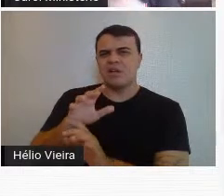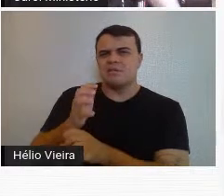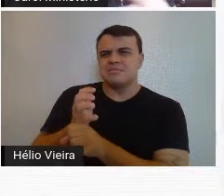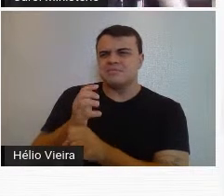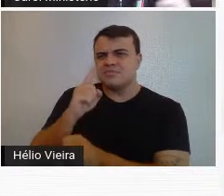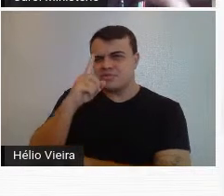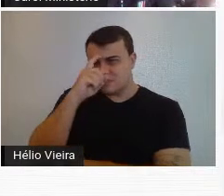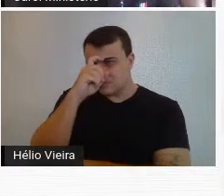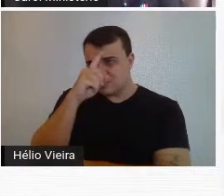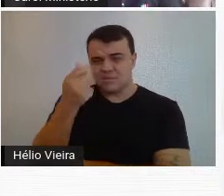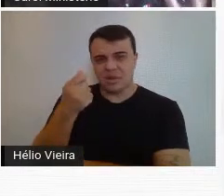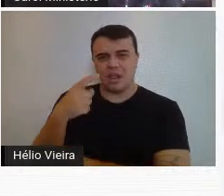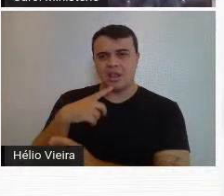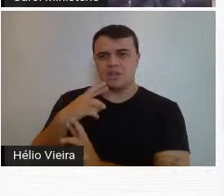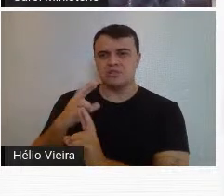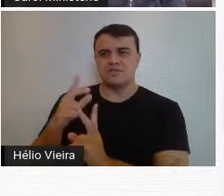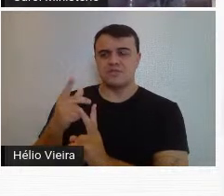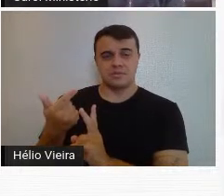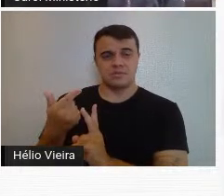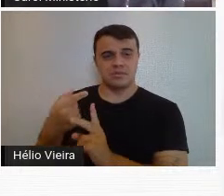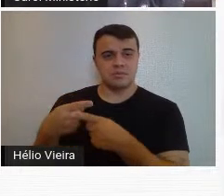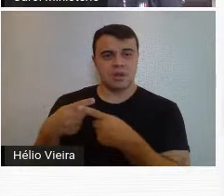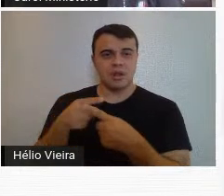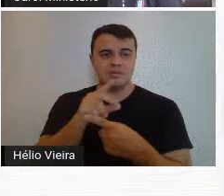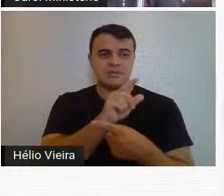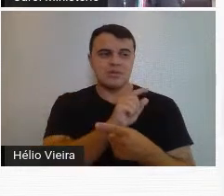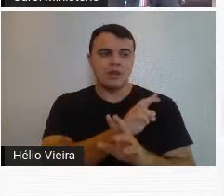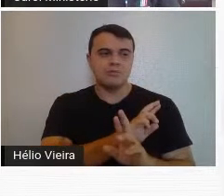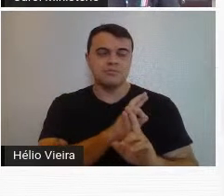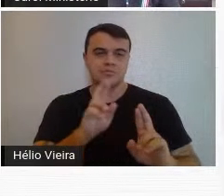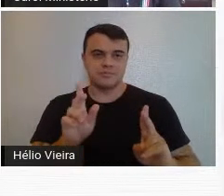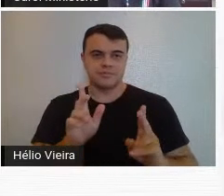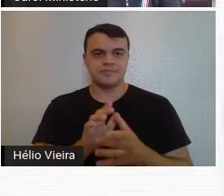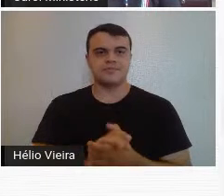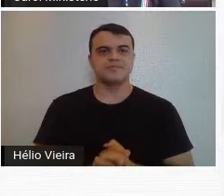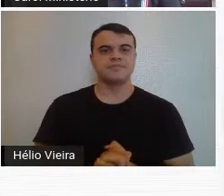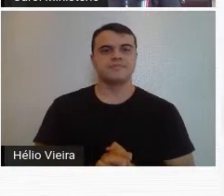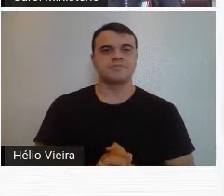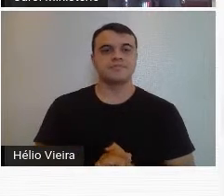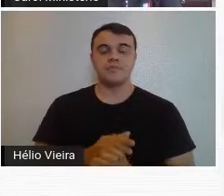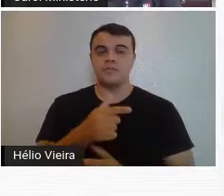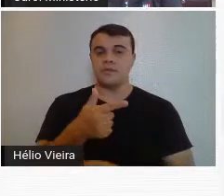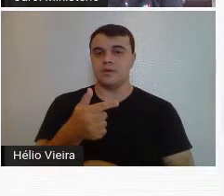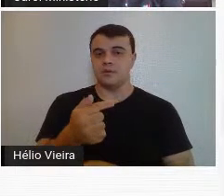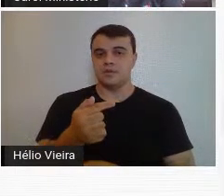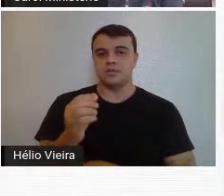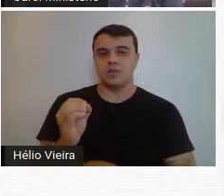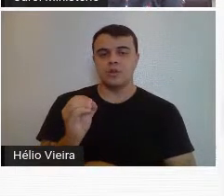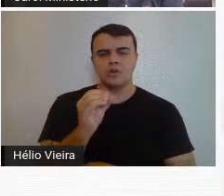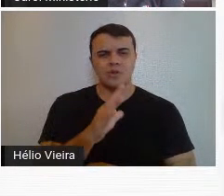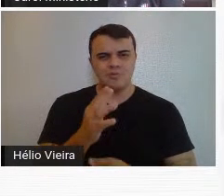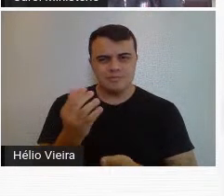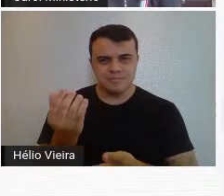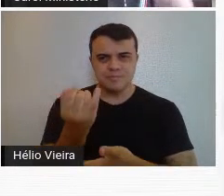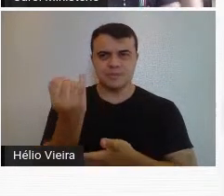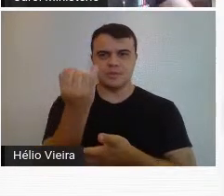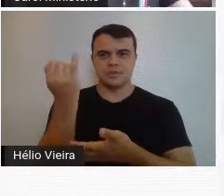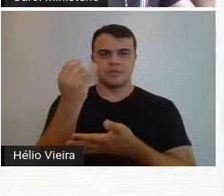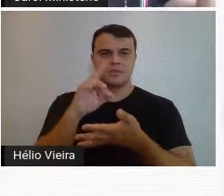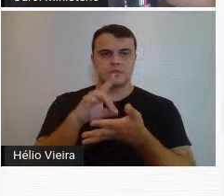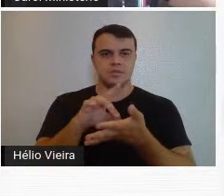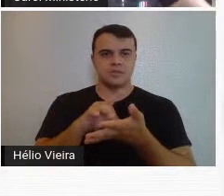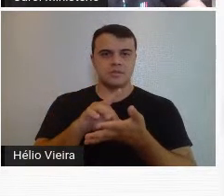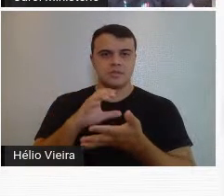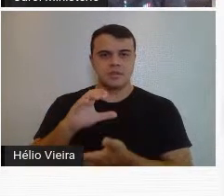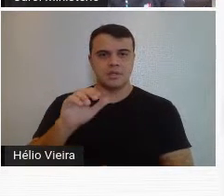abstrato, fora das métricas tradicionais e conservadoras. E em 1927, uma outra publicação importantíssima também, de